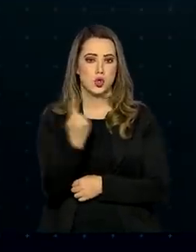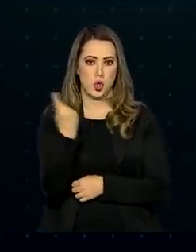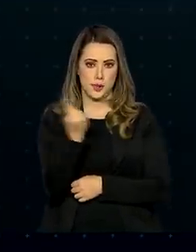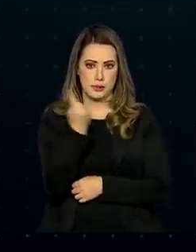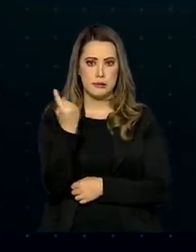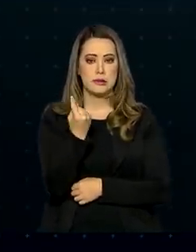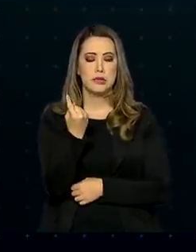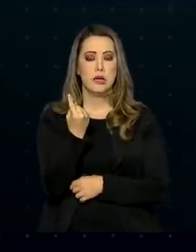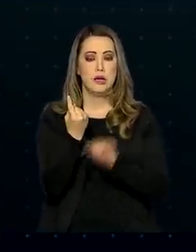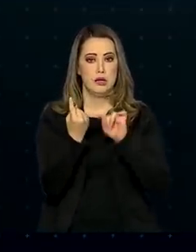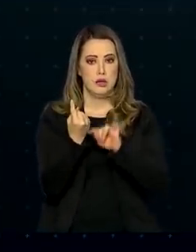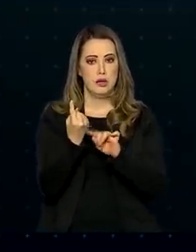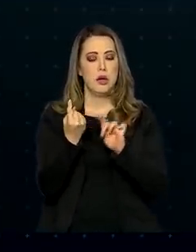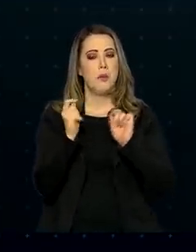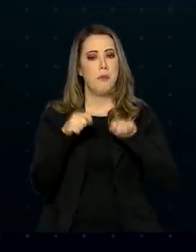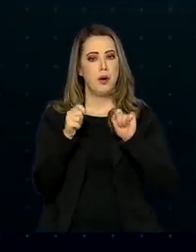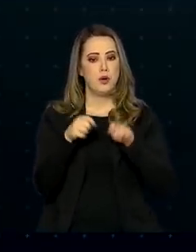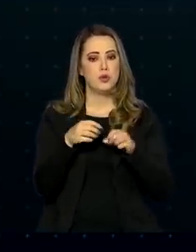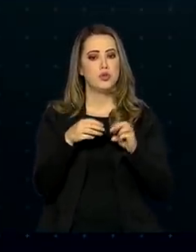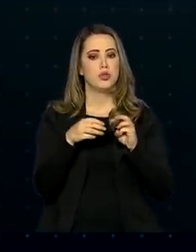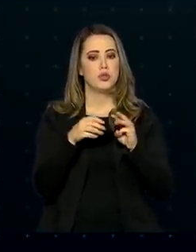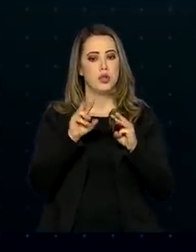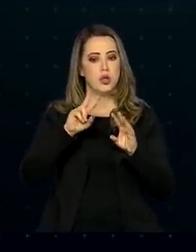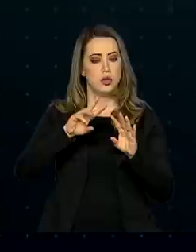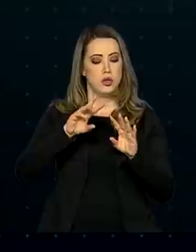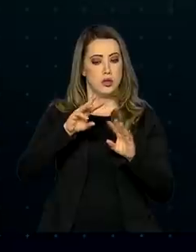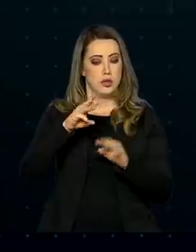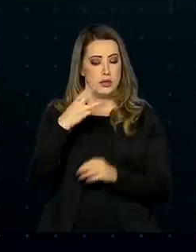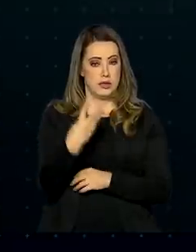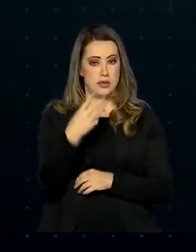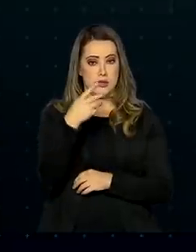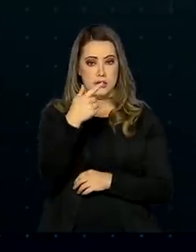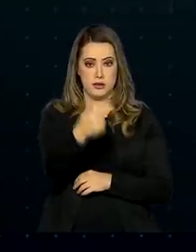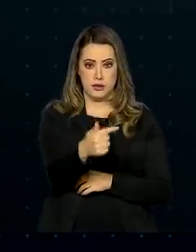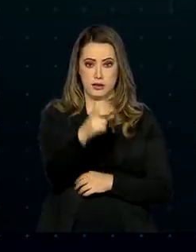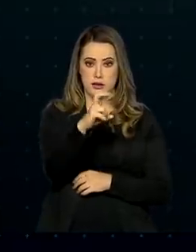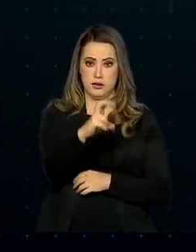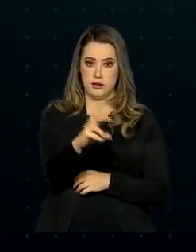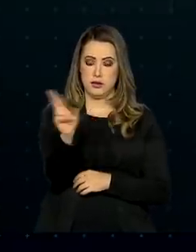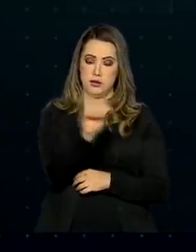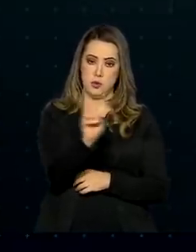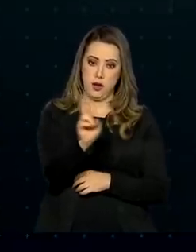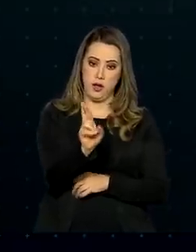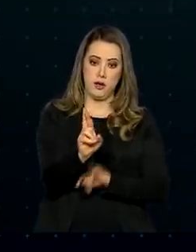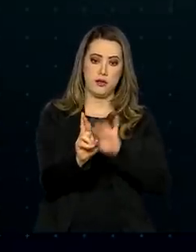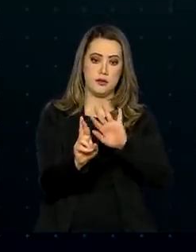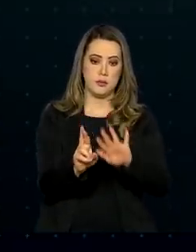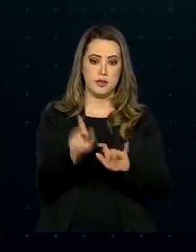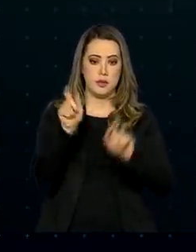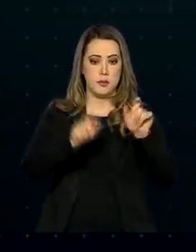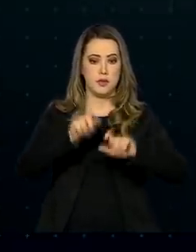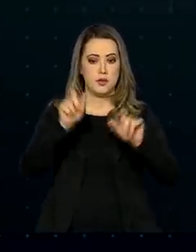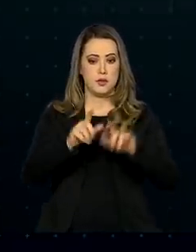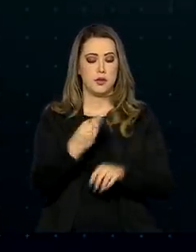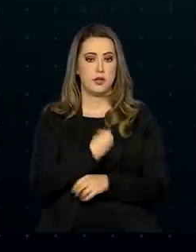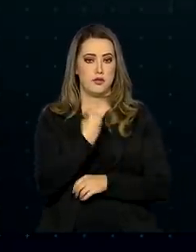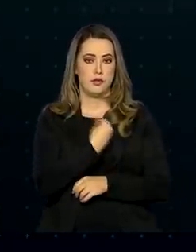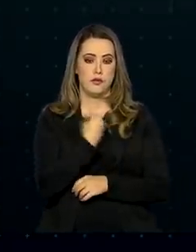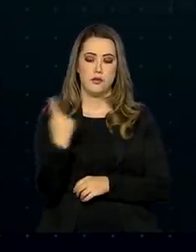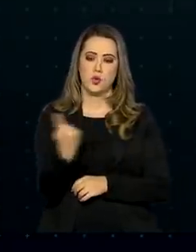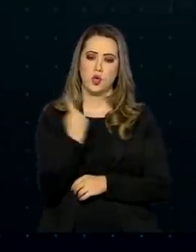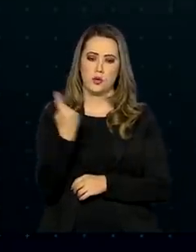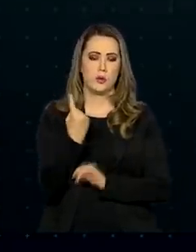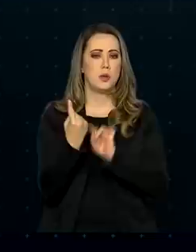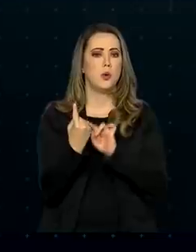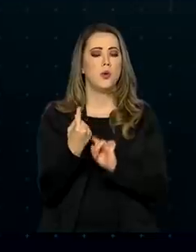sozinhas vão ter direito a R$ 375,00, enquanto a pessoa que mora sozinha receberá R